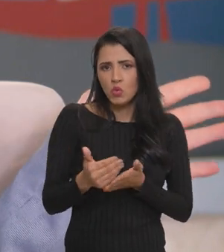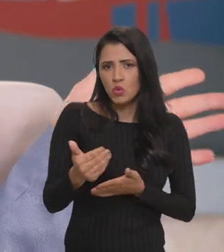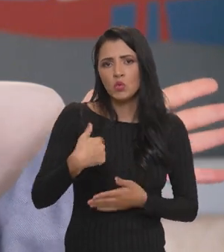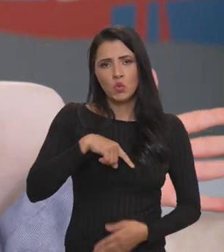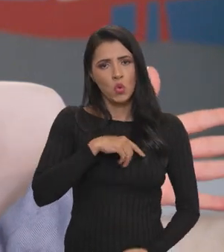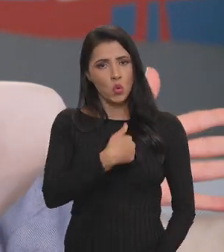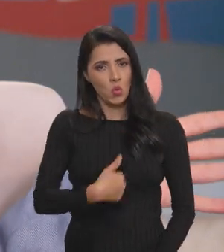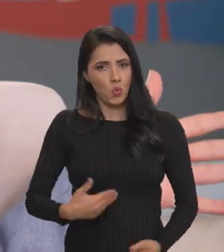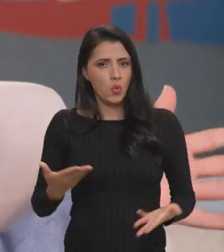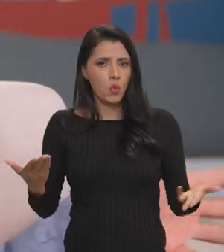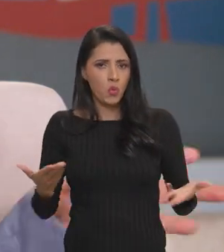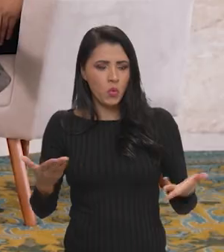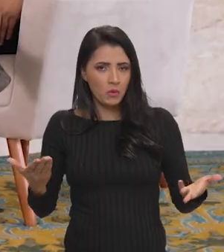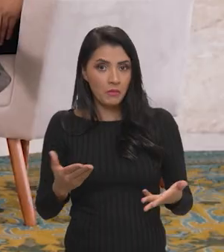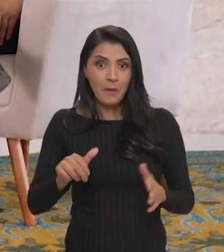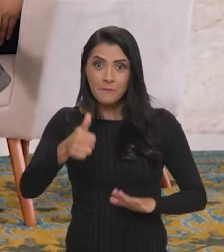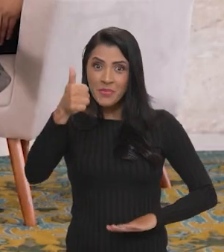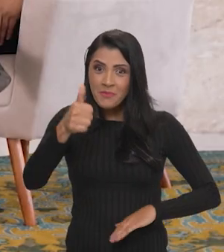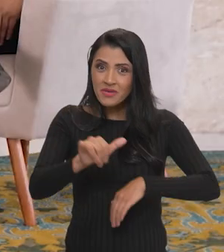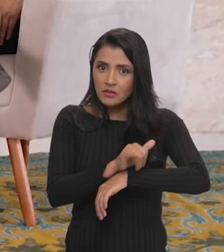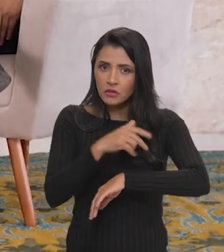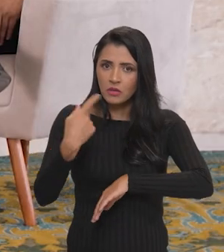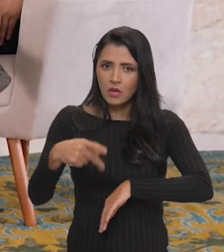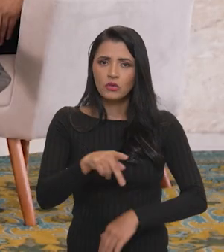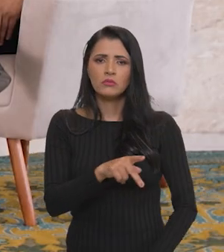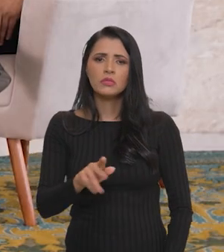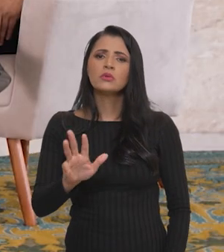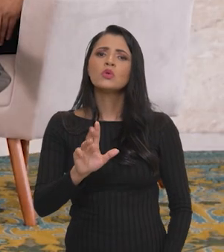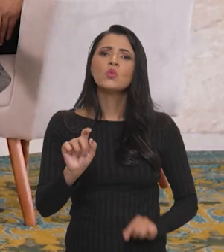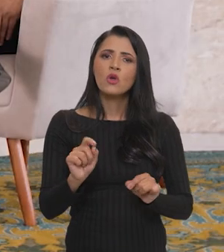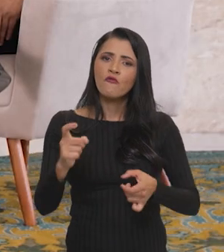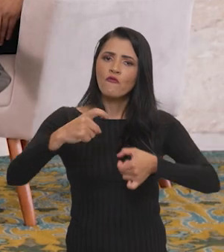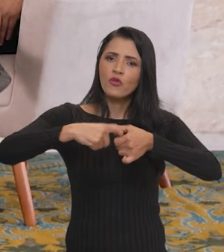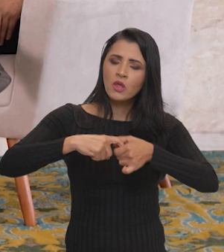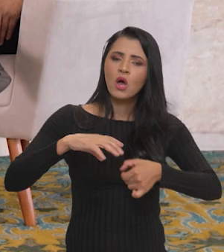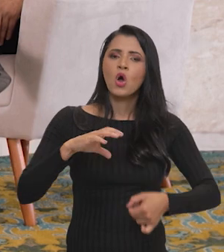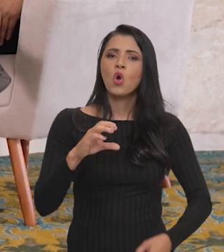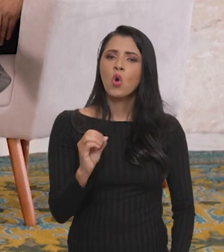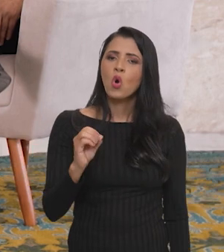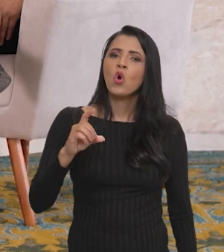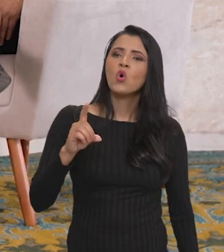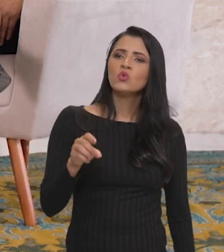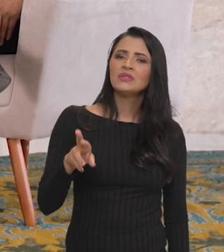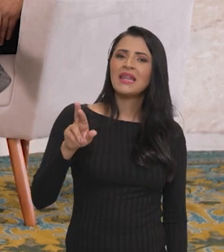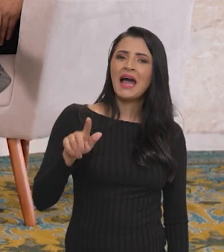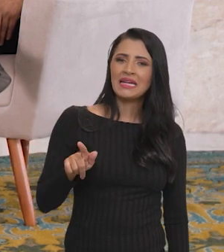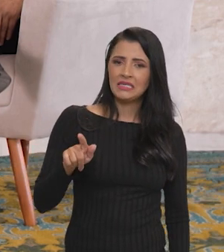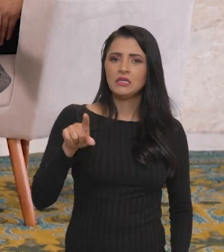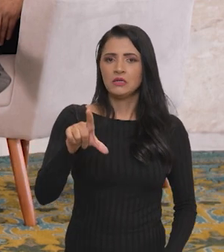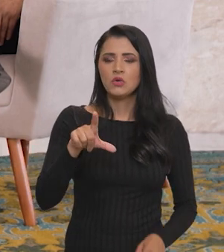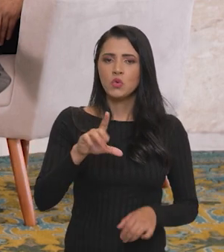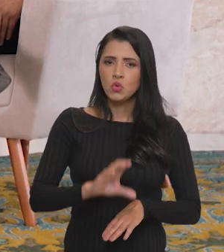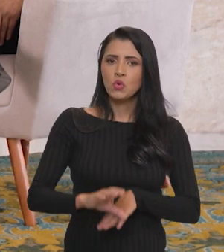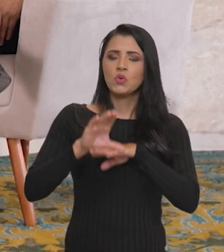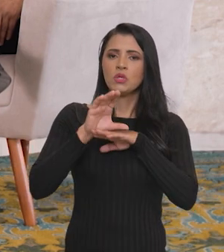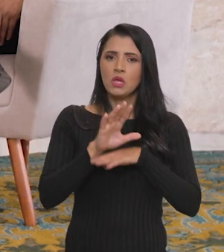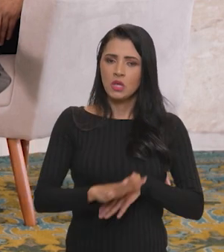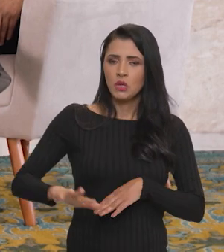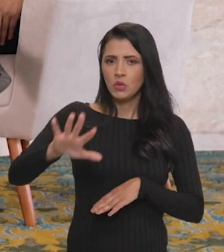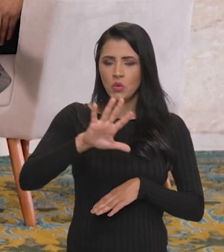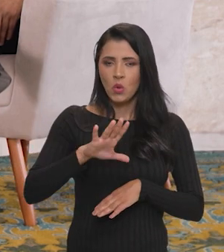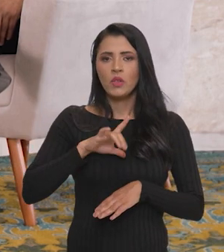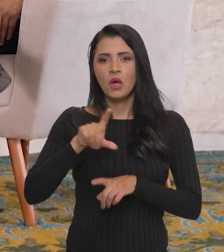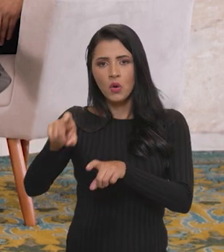o início do nosso governo agora. A primeira medida do presidente Lula foi reinstituir o CONDRAF, que é o Conselho Nacional do